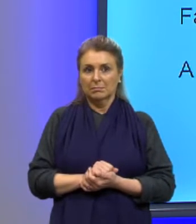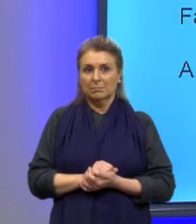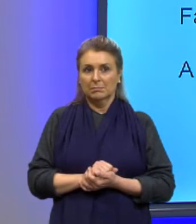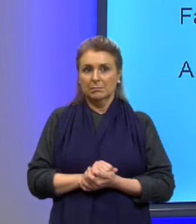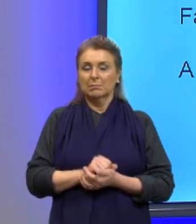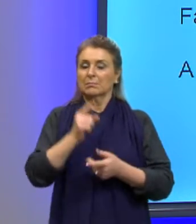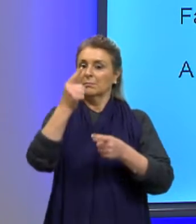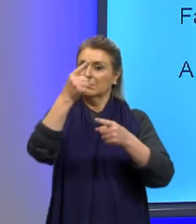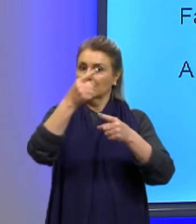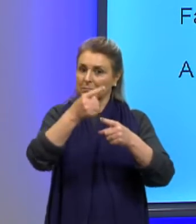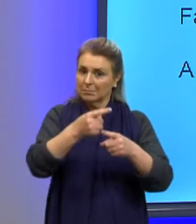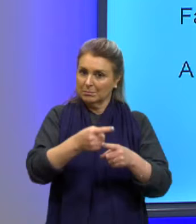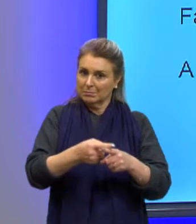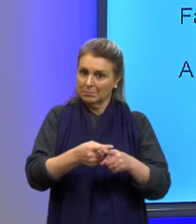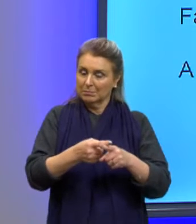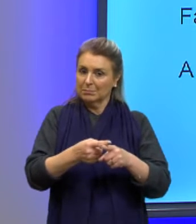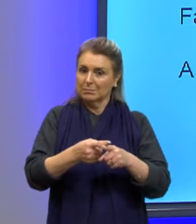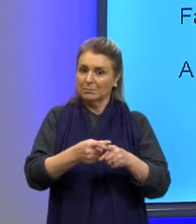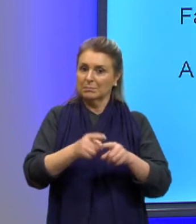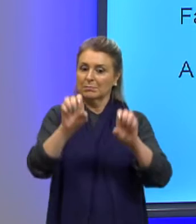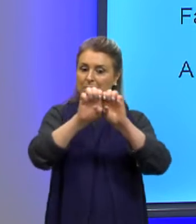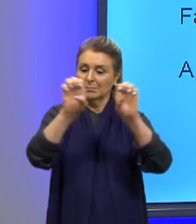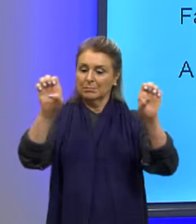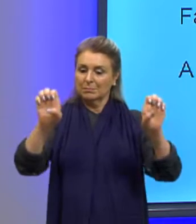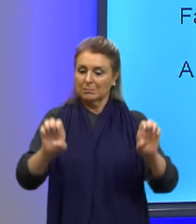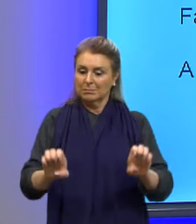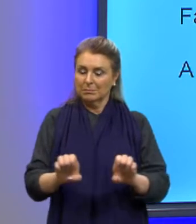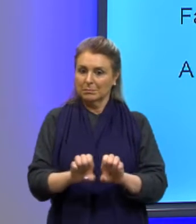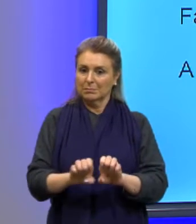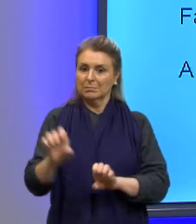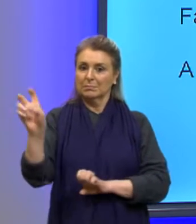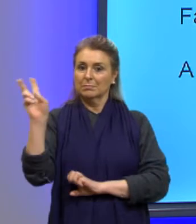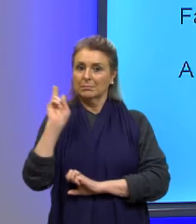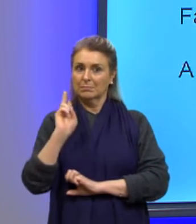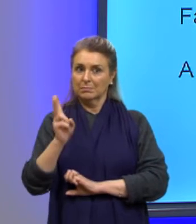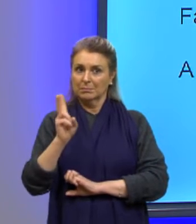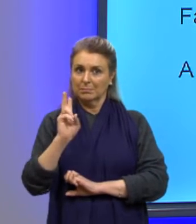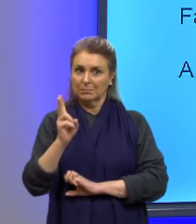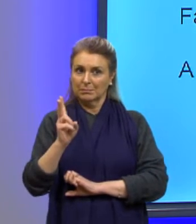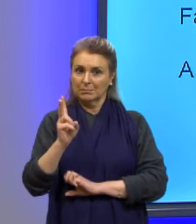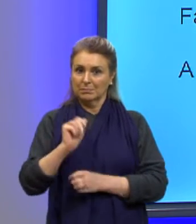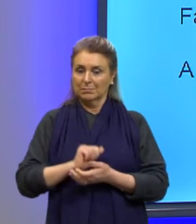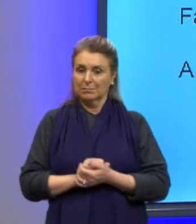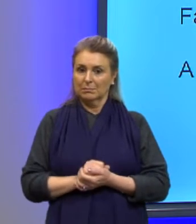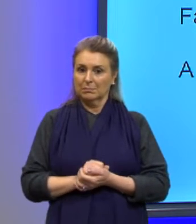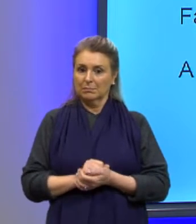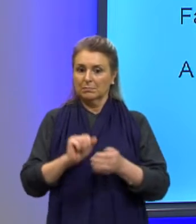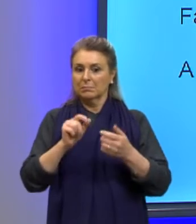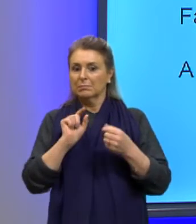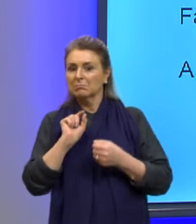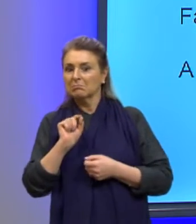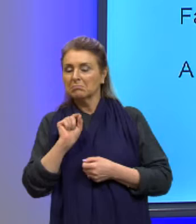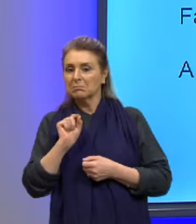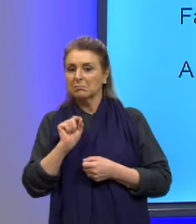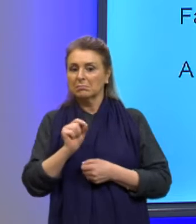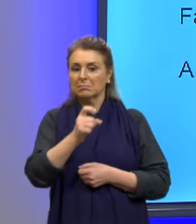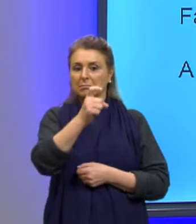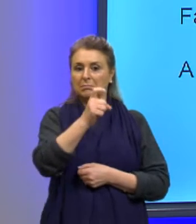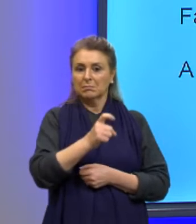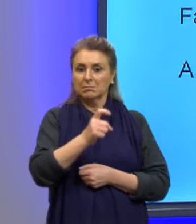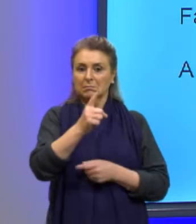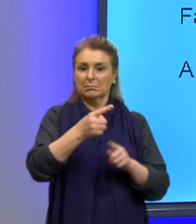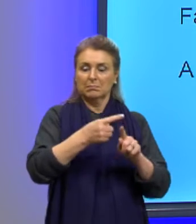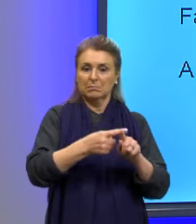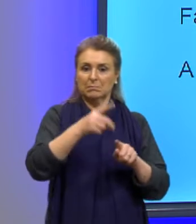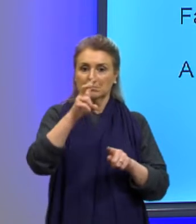Isso, multiplicando, vai me dar uma equação do segundo grau. Que equação é essa? X vezes 50,